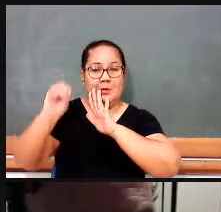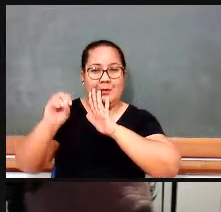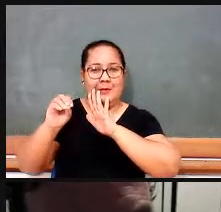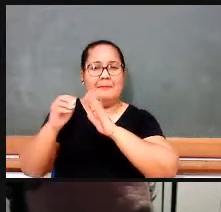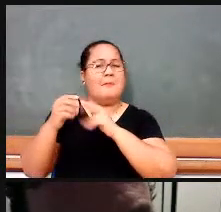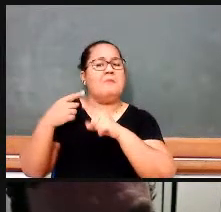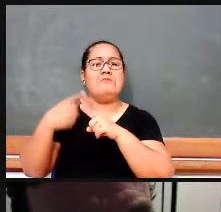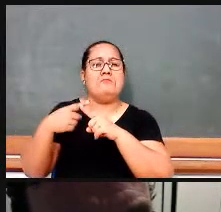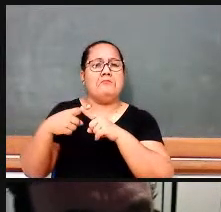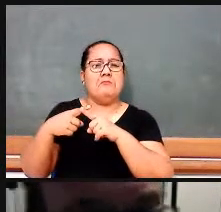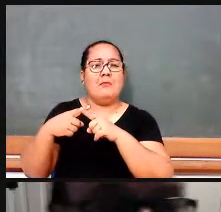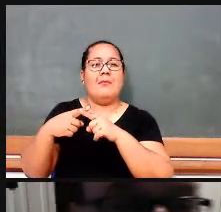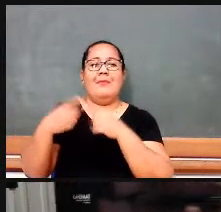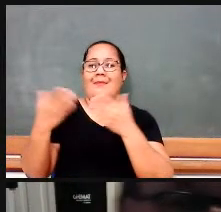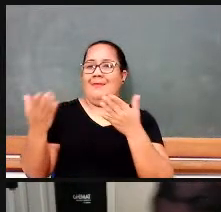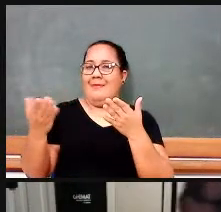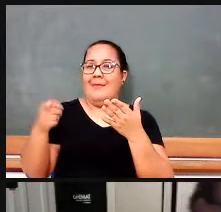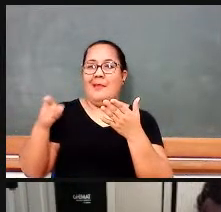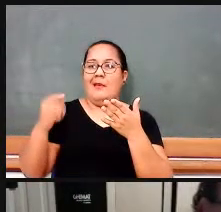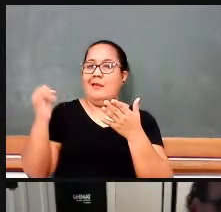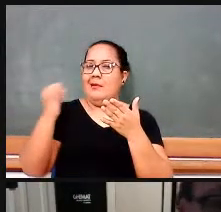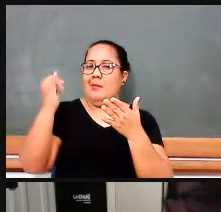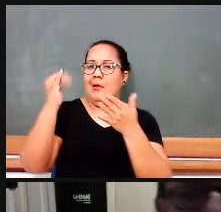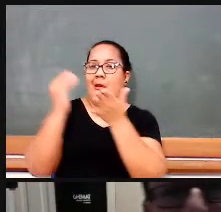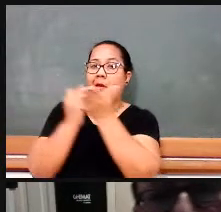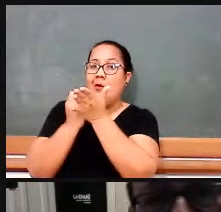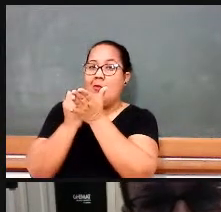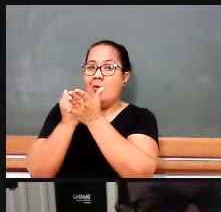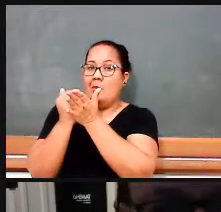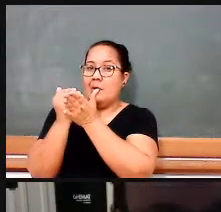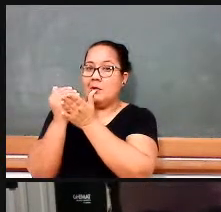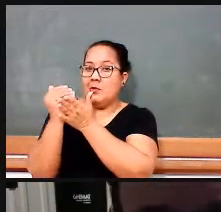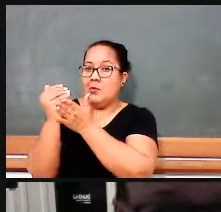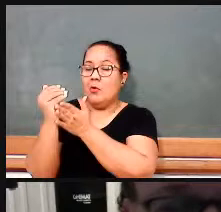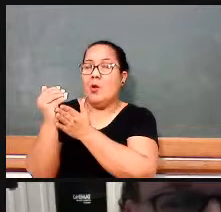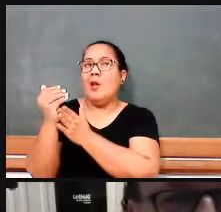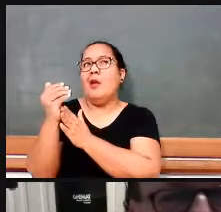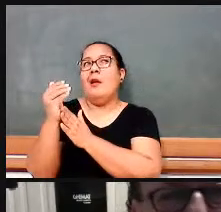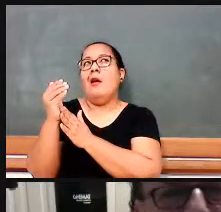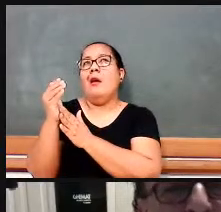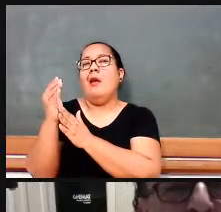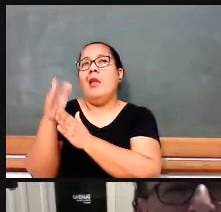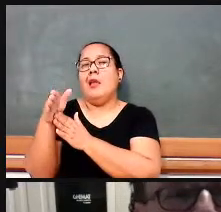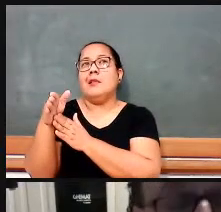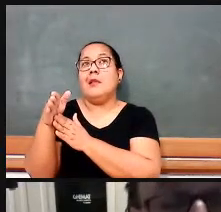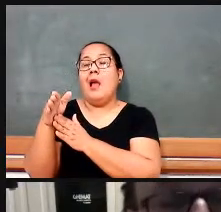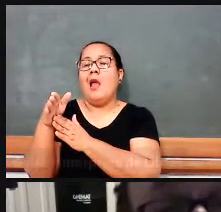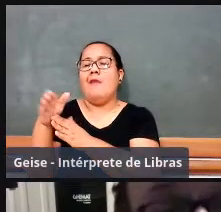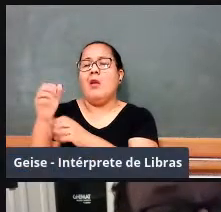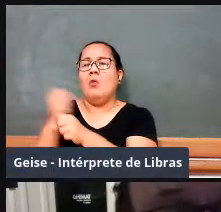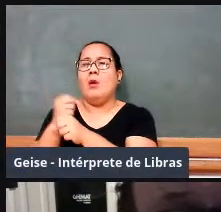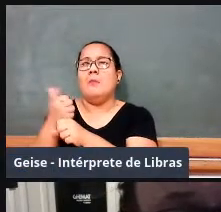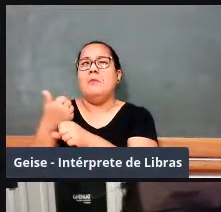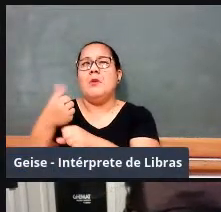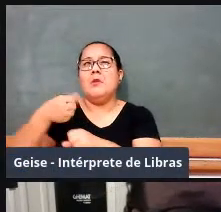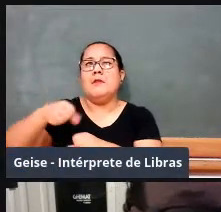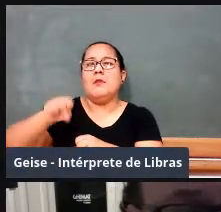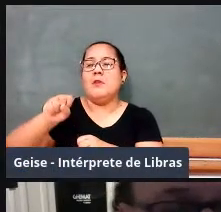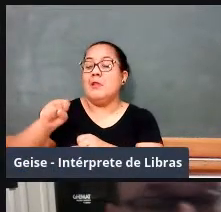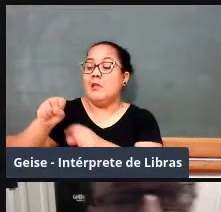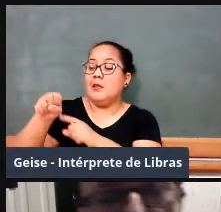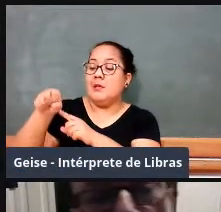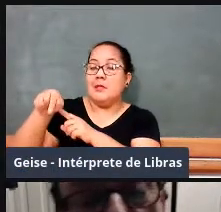Porque é realizado em 1987 o primeiro Enem, o primeiro